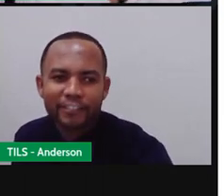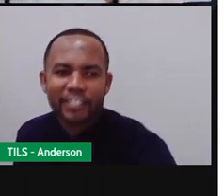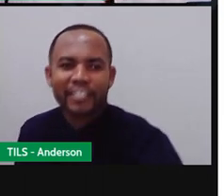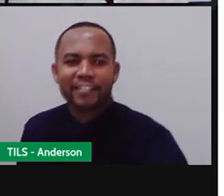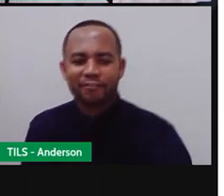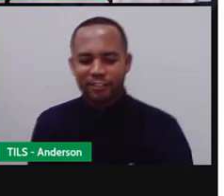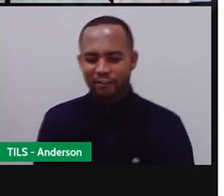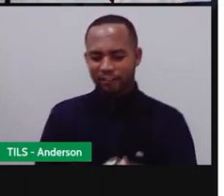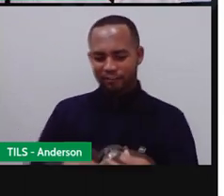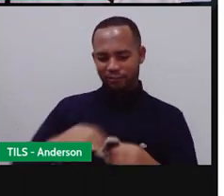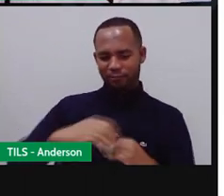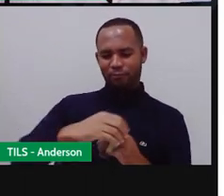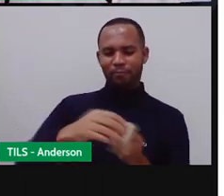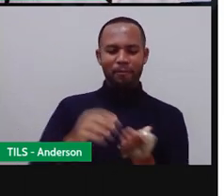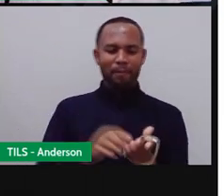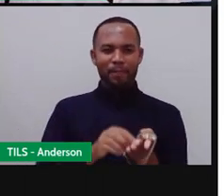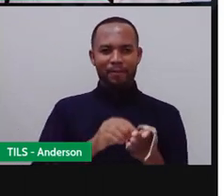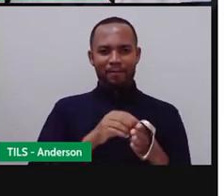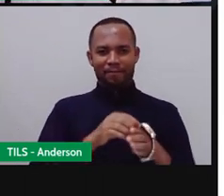agora aqui.